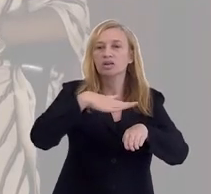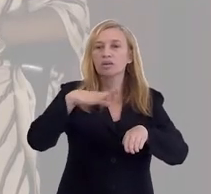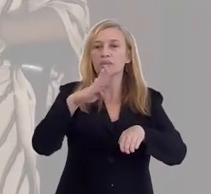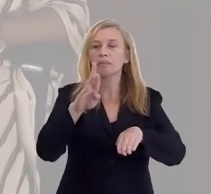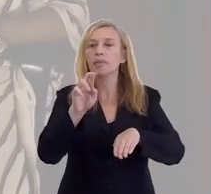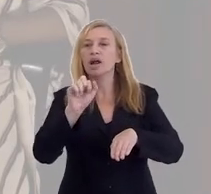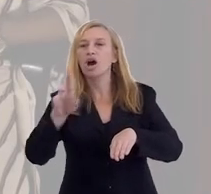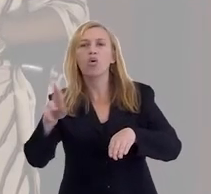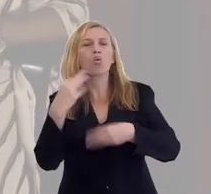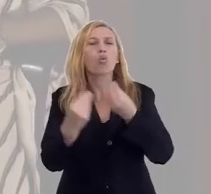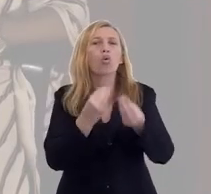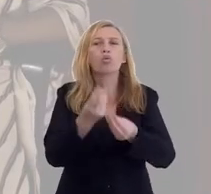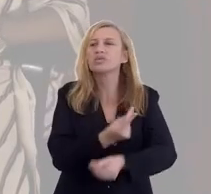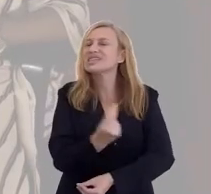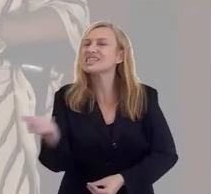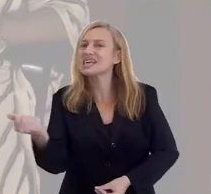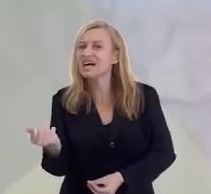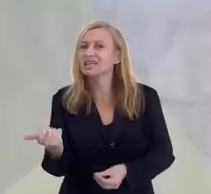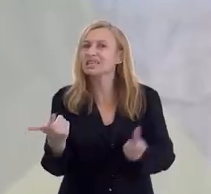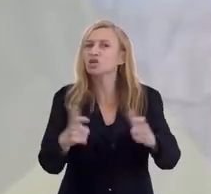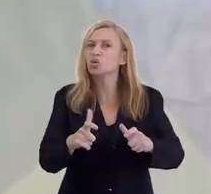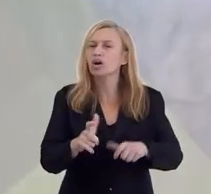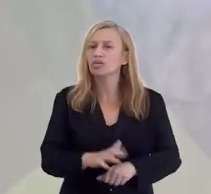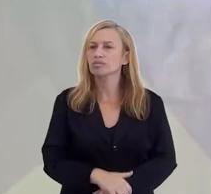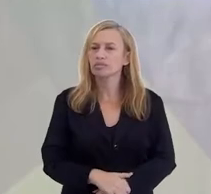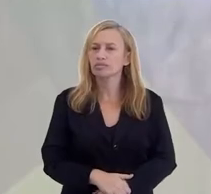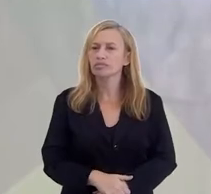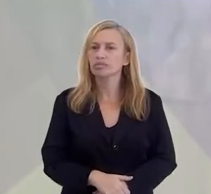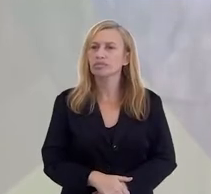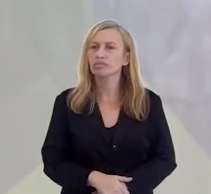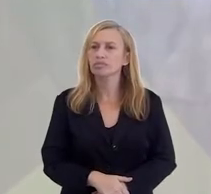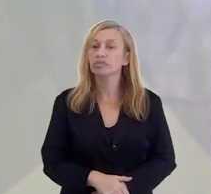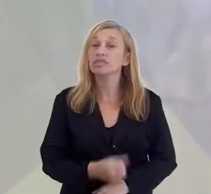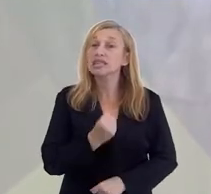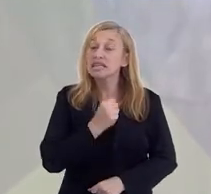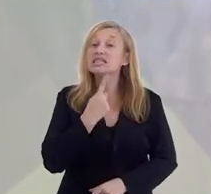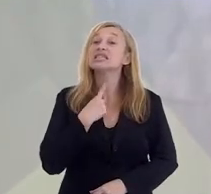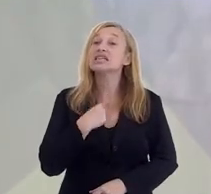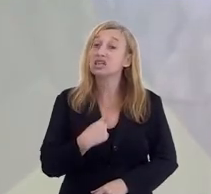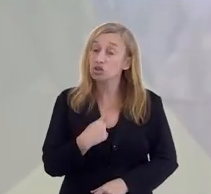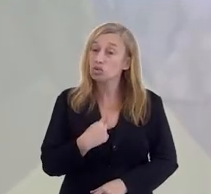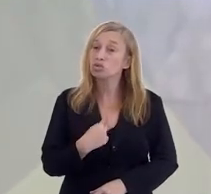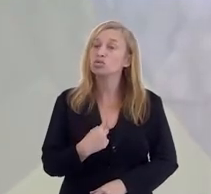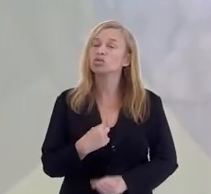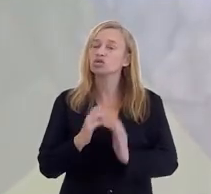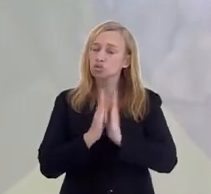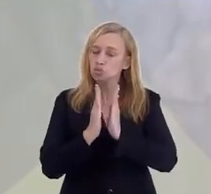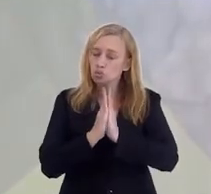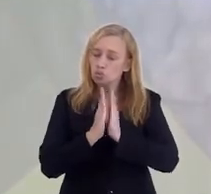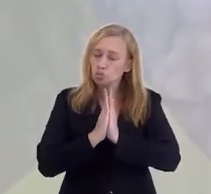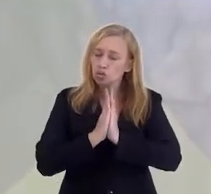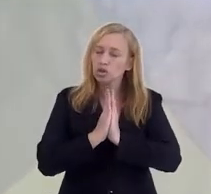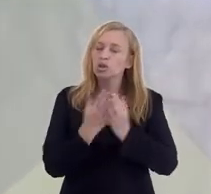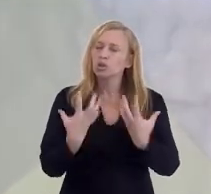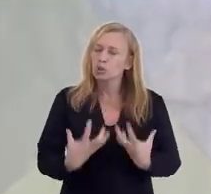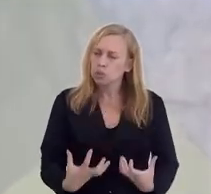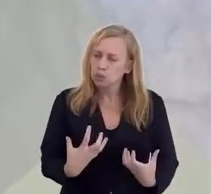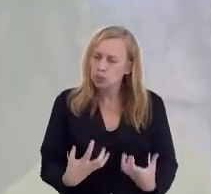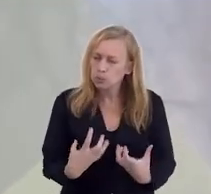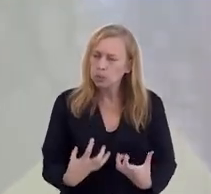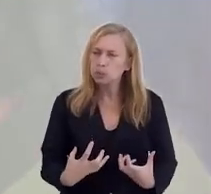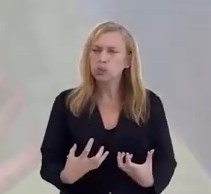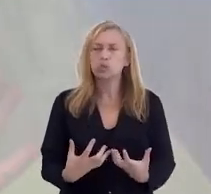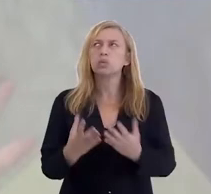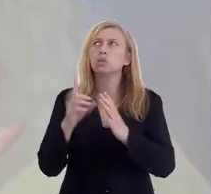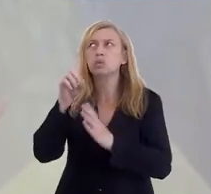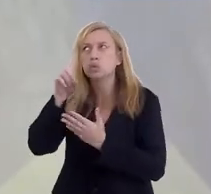a zona que a gente chama de umbral. Como é que se sai dessa região? Por vontade. Quando a gente faz uma prece, a diz, não, estou